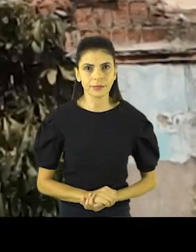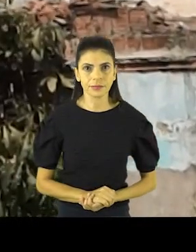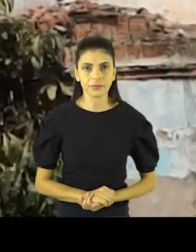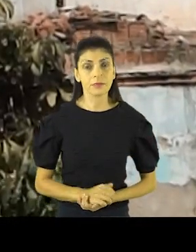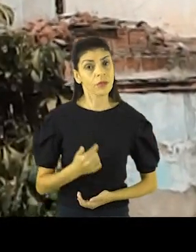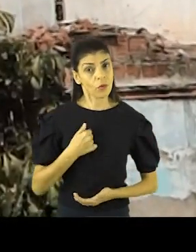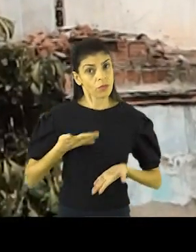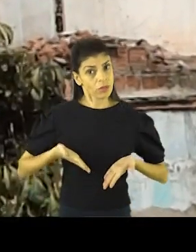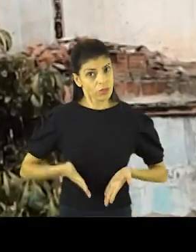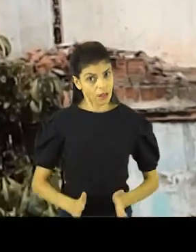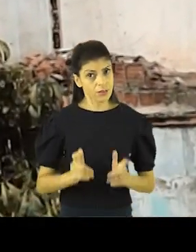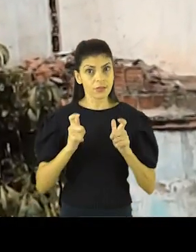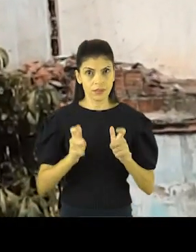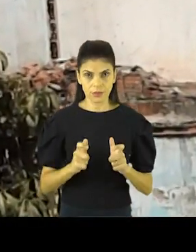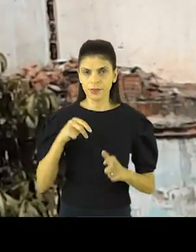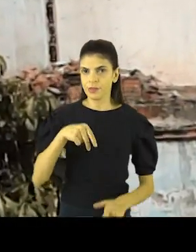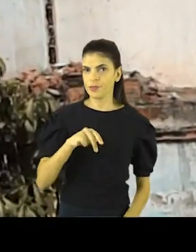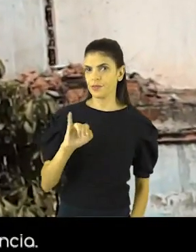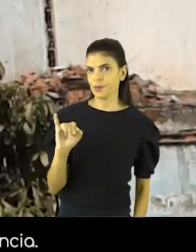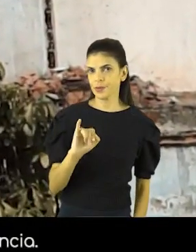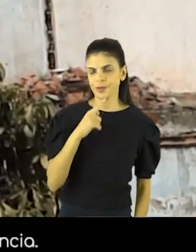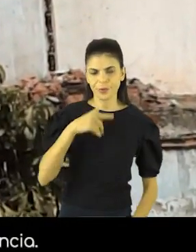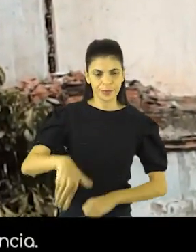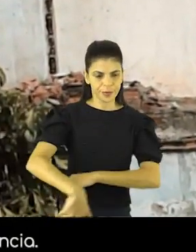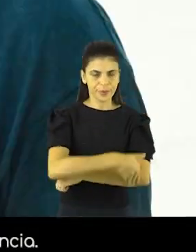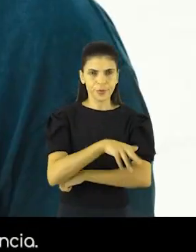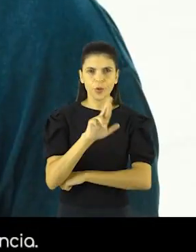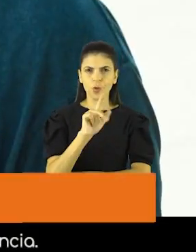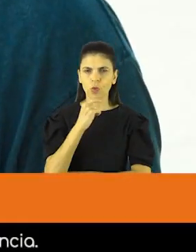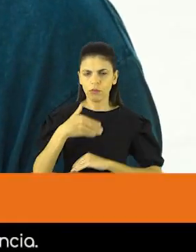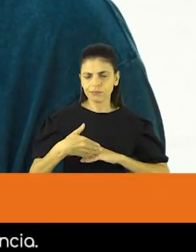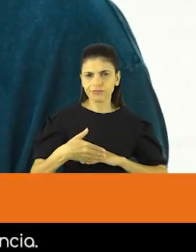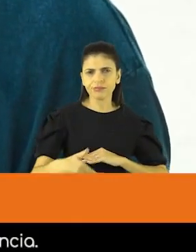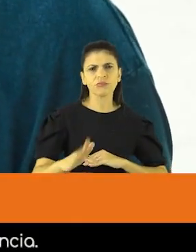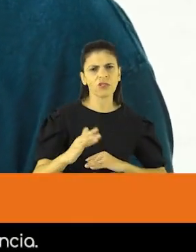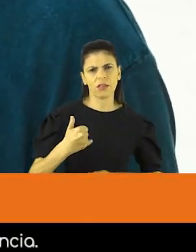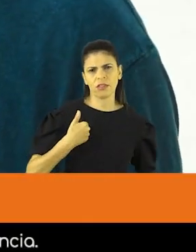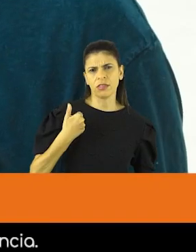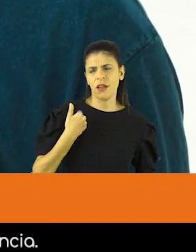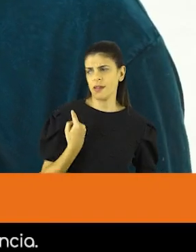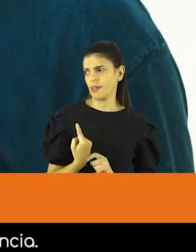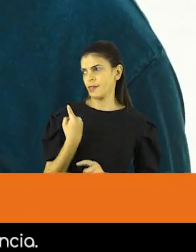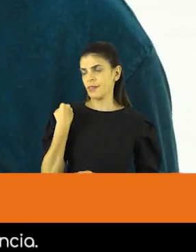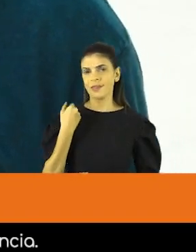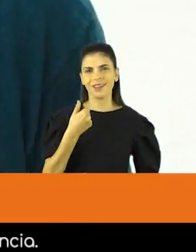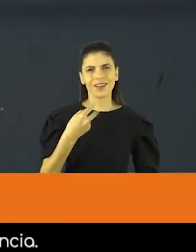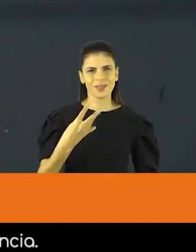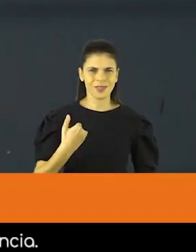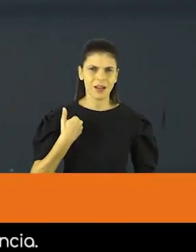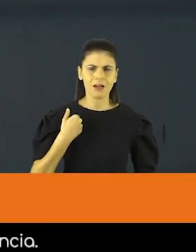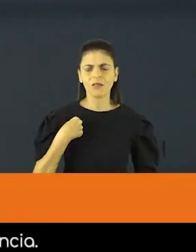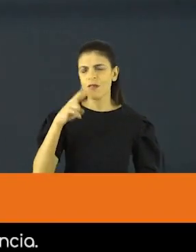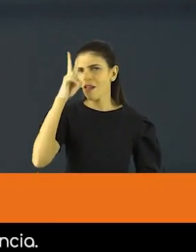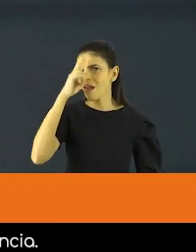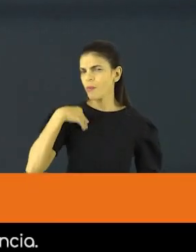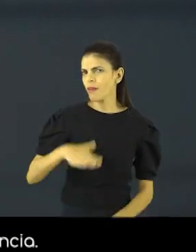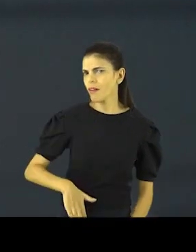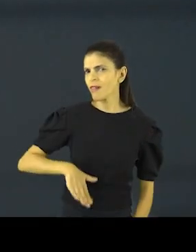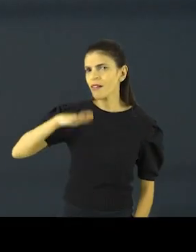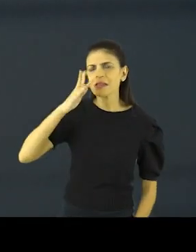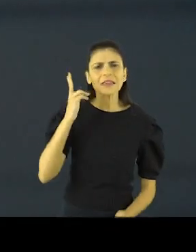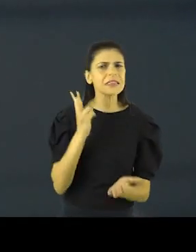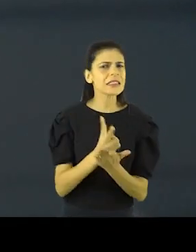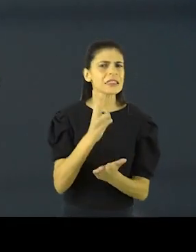Eu sou criado, nascido e criado aqui. Eu moro nessa rua aqui desde a idade dos 14 anos, aqui atrás de mim, época de infância.